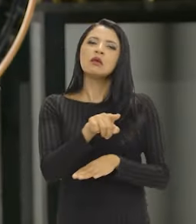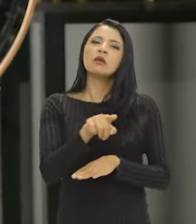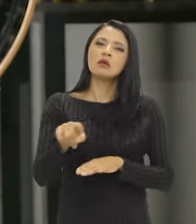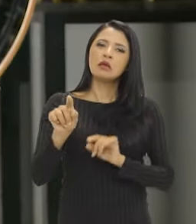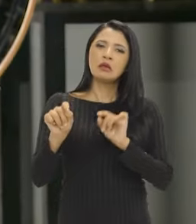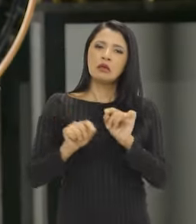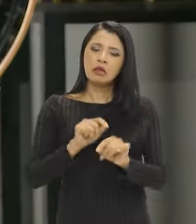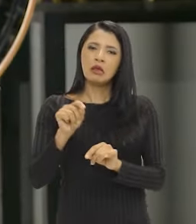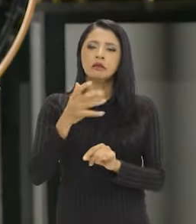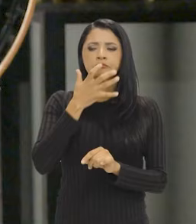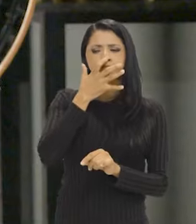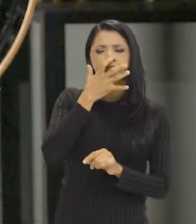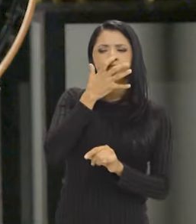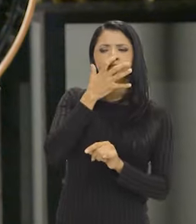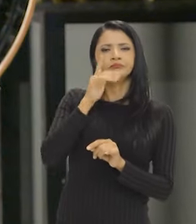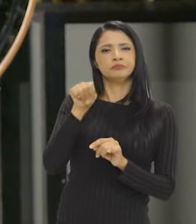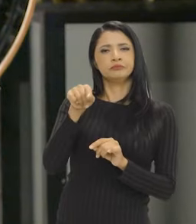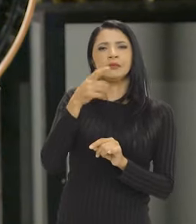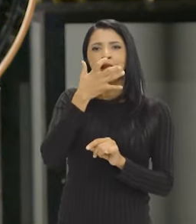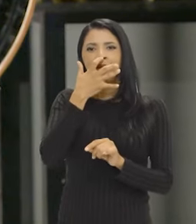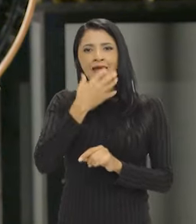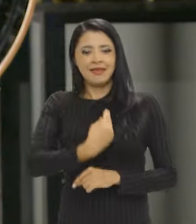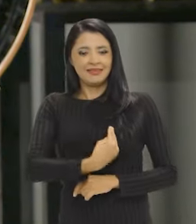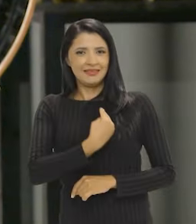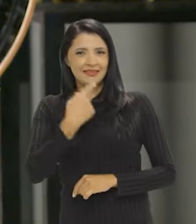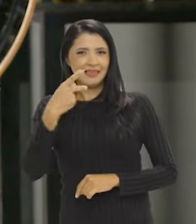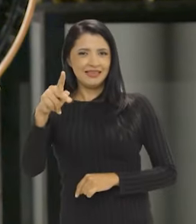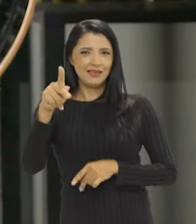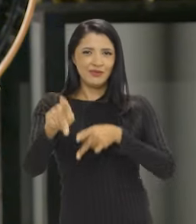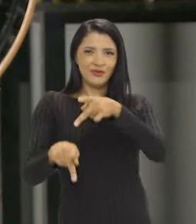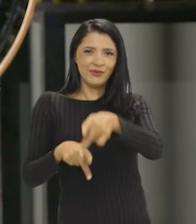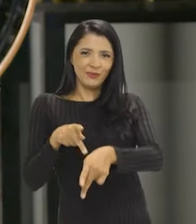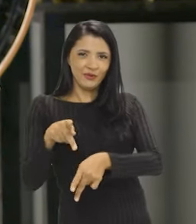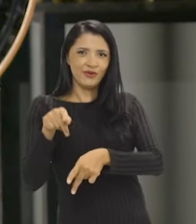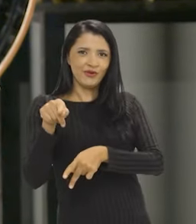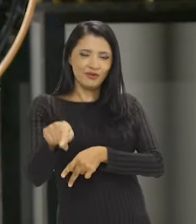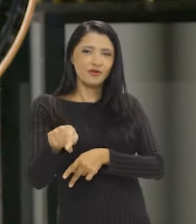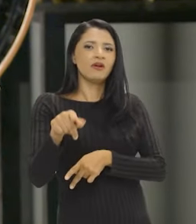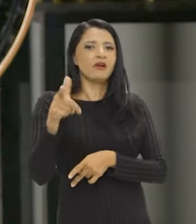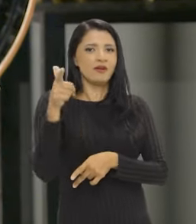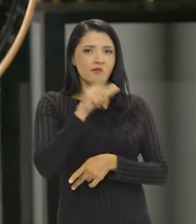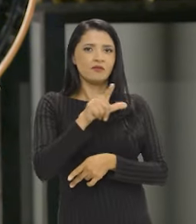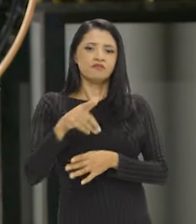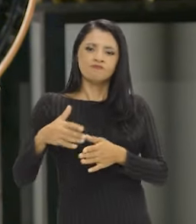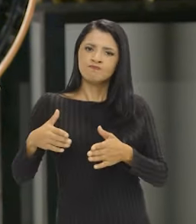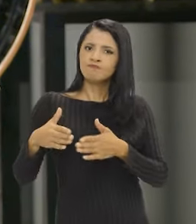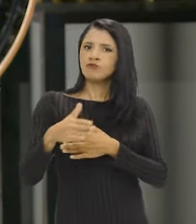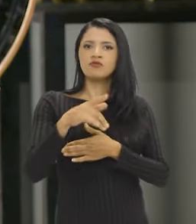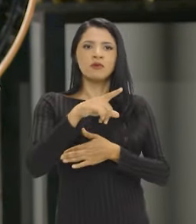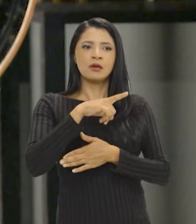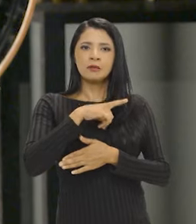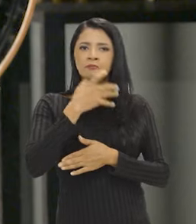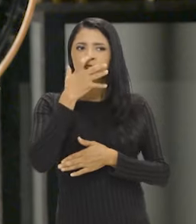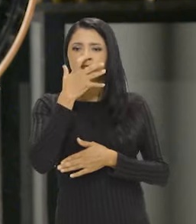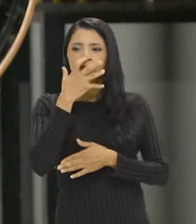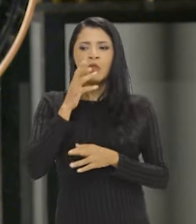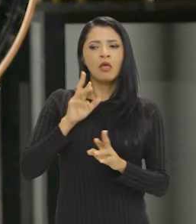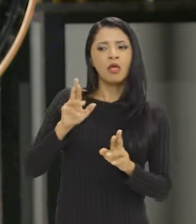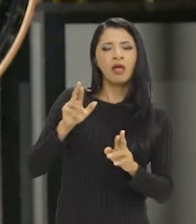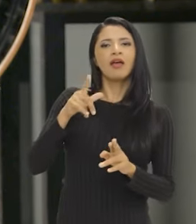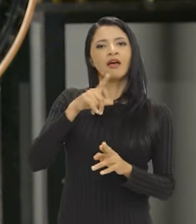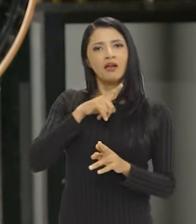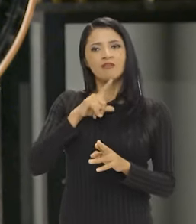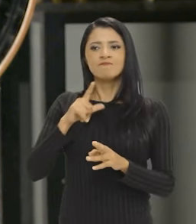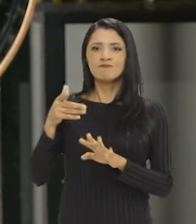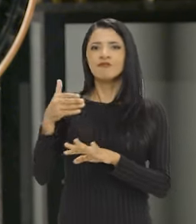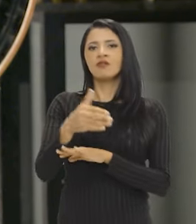muitas vezes ele seja subestimado, a existência do povo acaba rompendo essa baixa